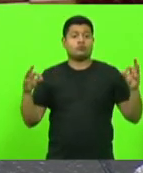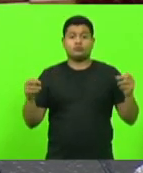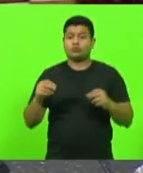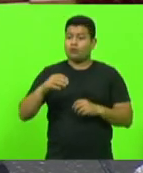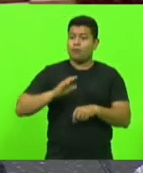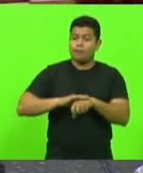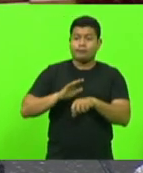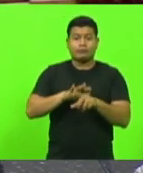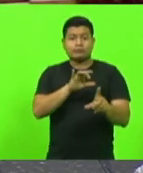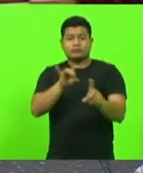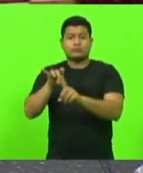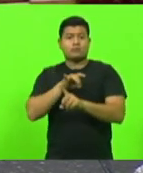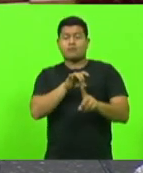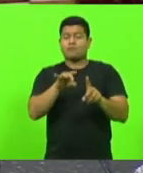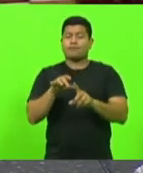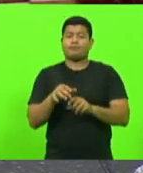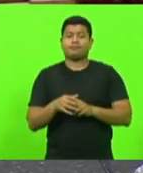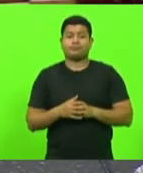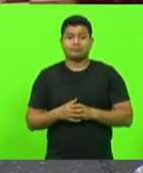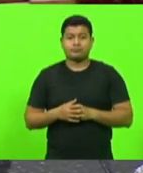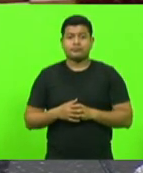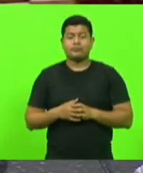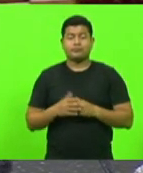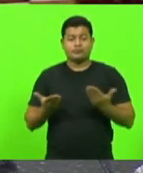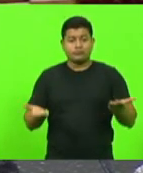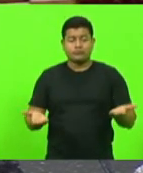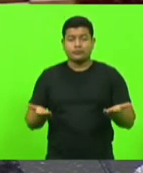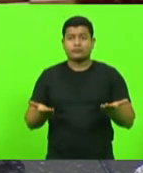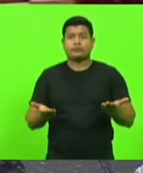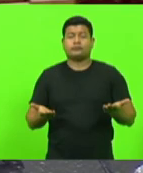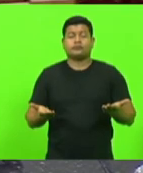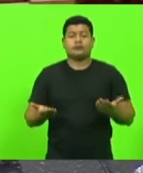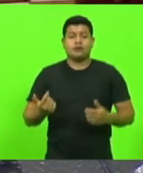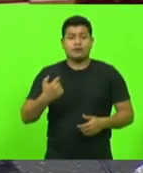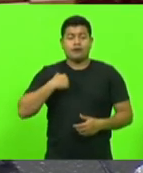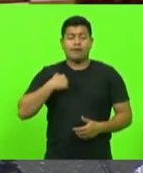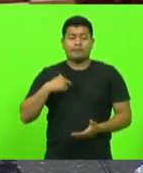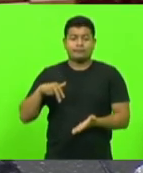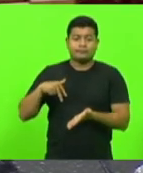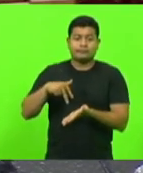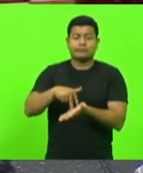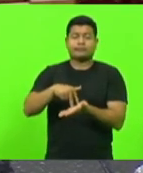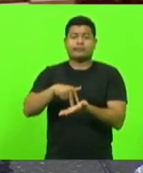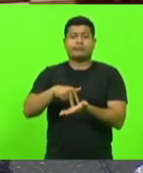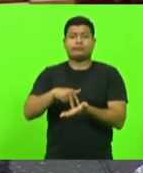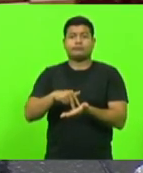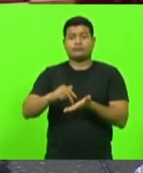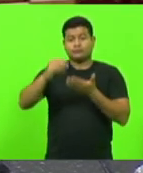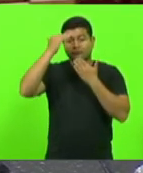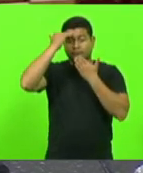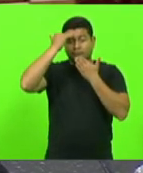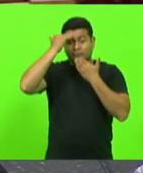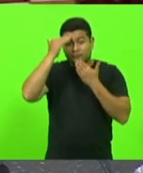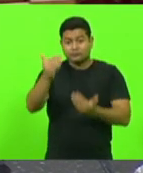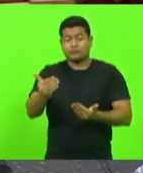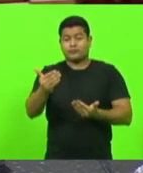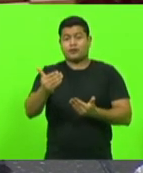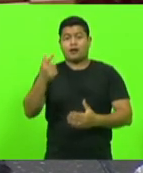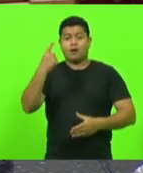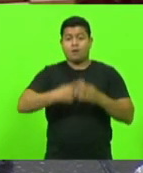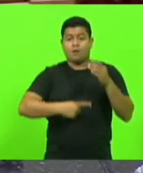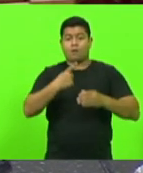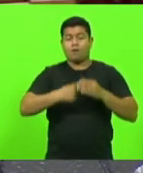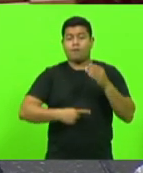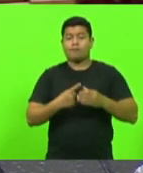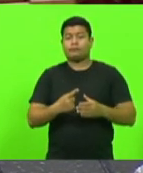deputados da Assembleia Legislativa. Então, fica aqui, deputado Berlanda, os agradecimentos às comissões,